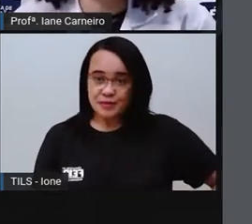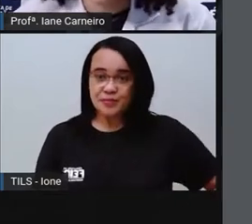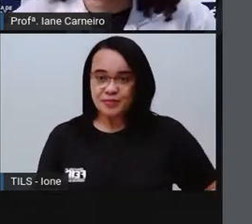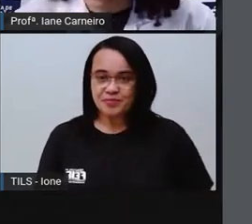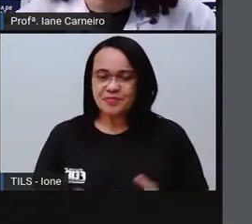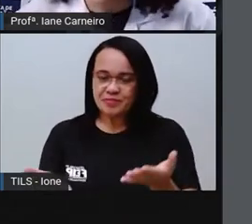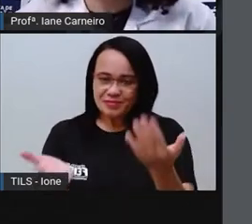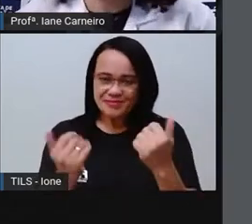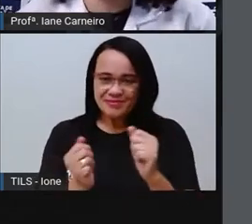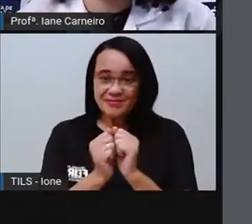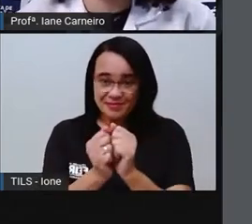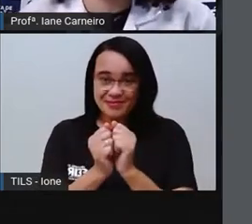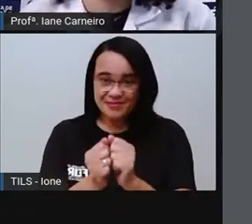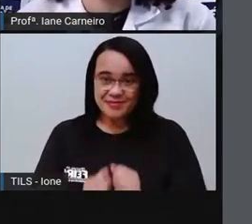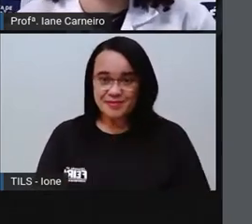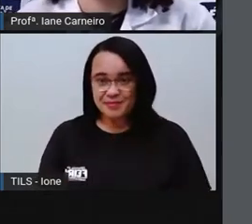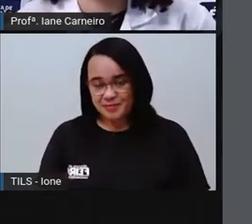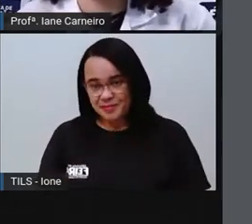vamos lá?